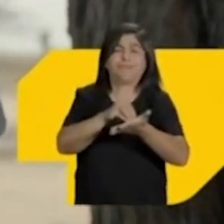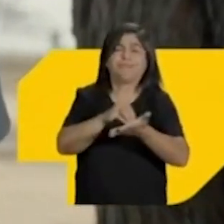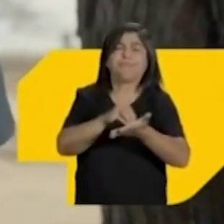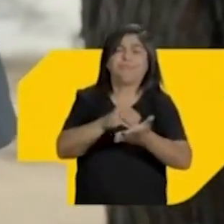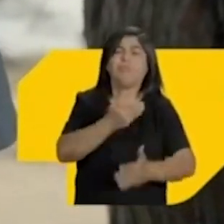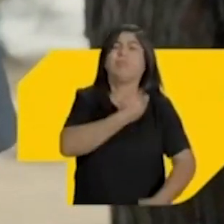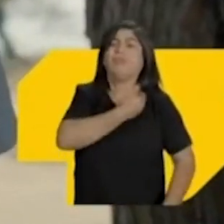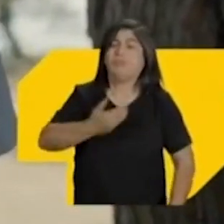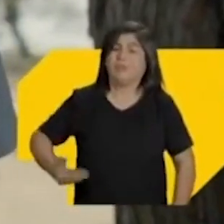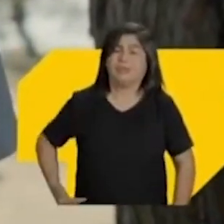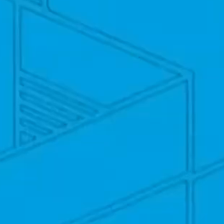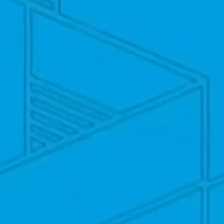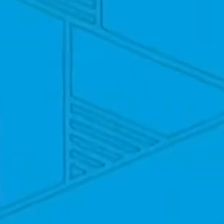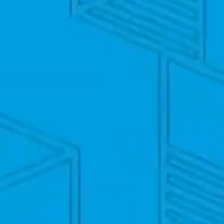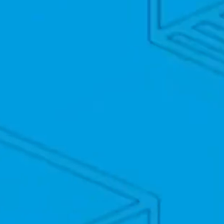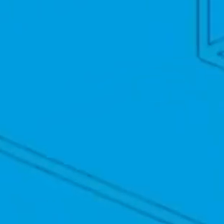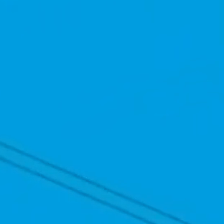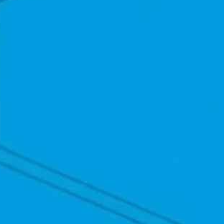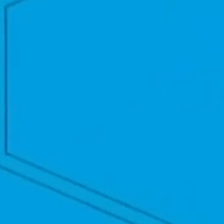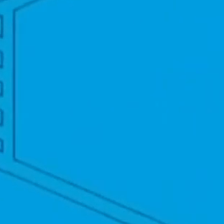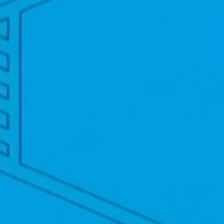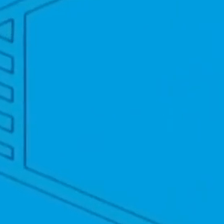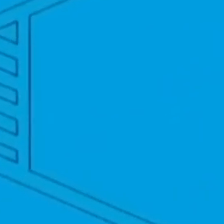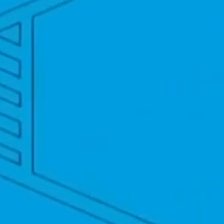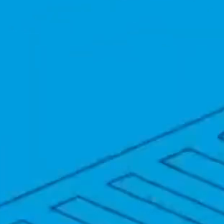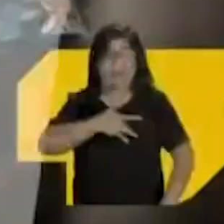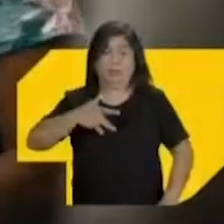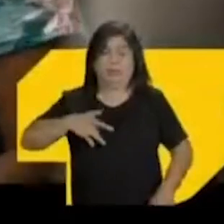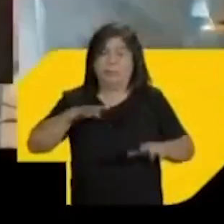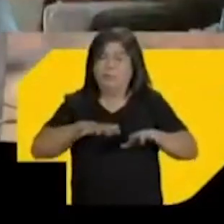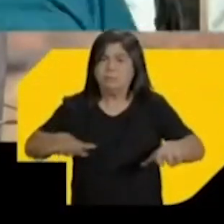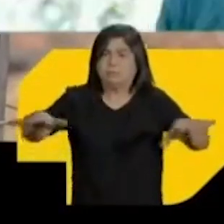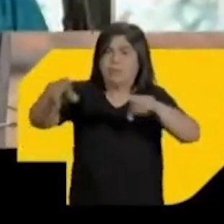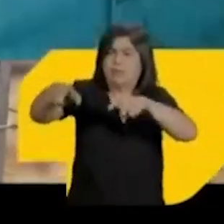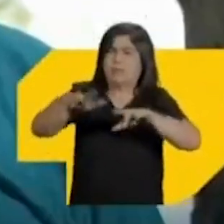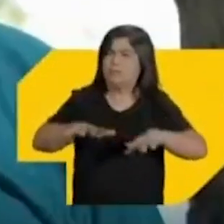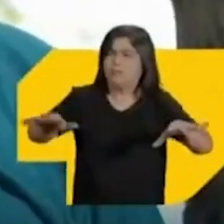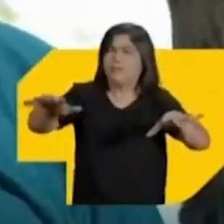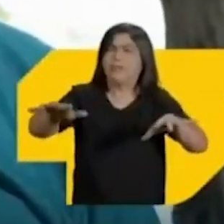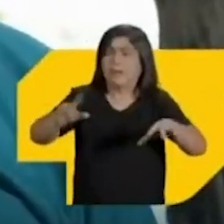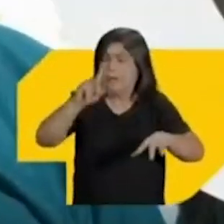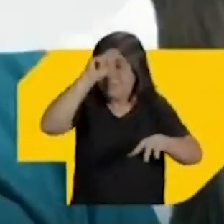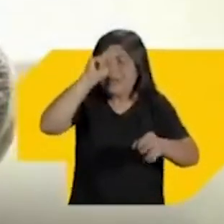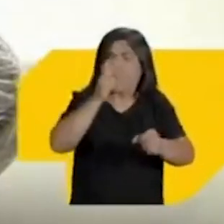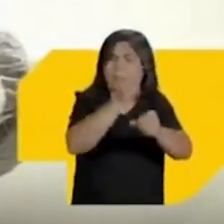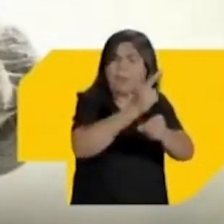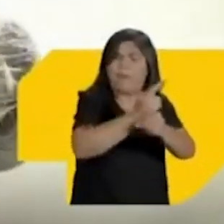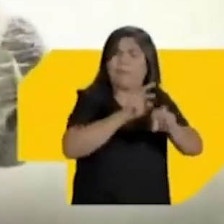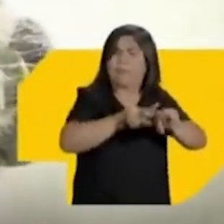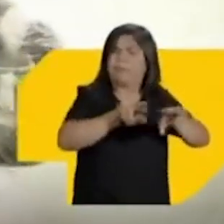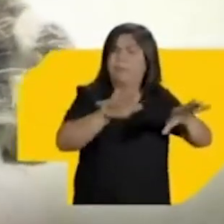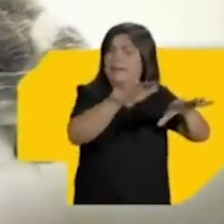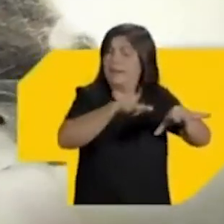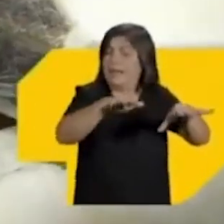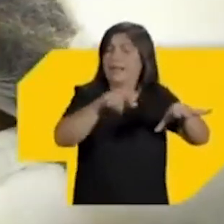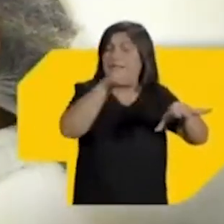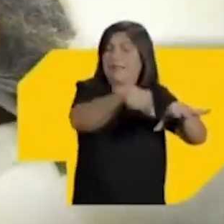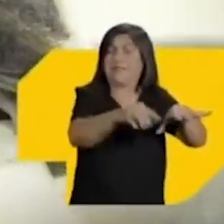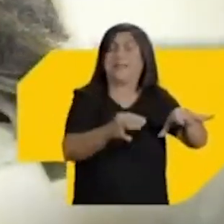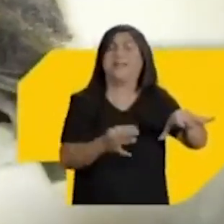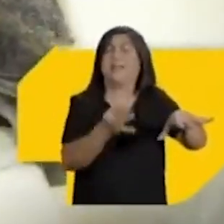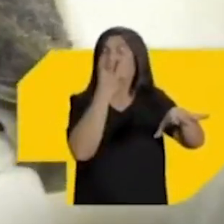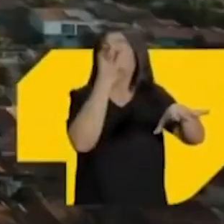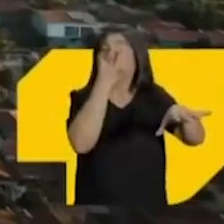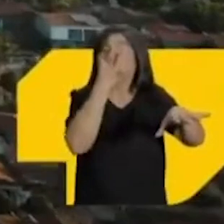falta um grande ator que é o poder público estadual. Pedro vai cuidar da saúde dos sertanejos, reformando e requalificando o